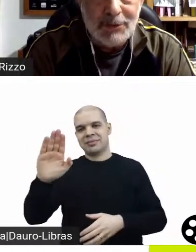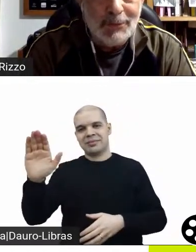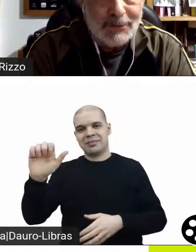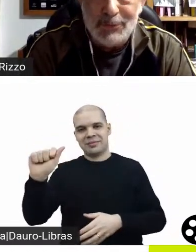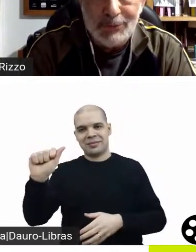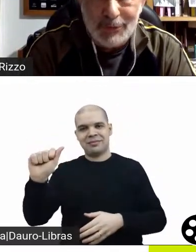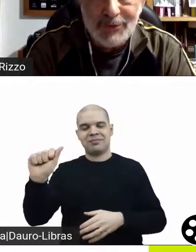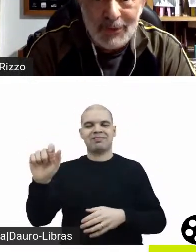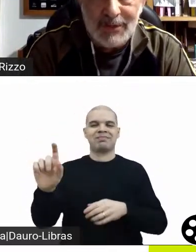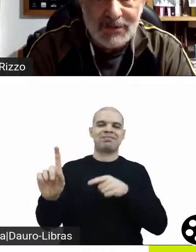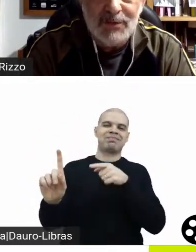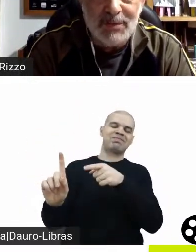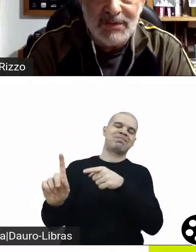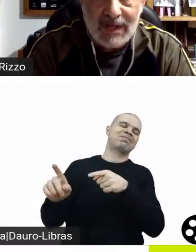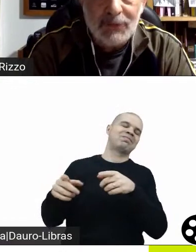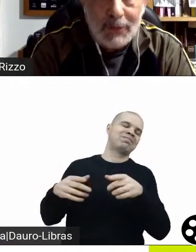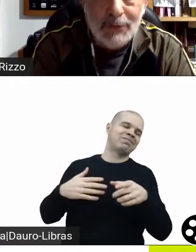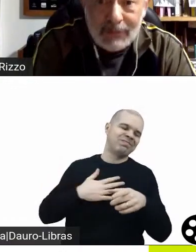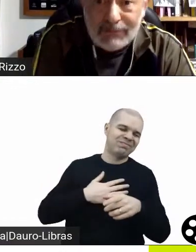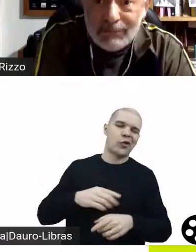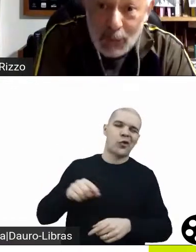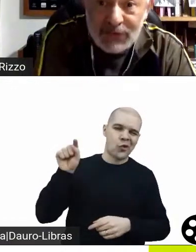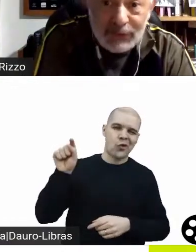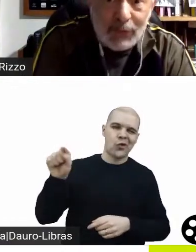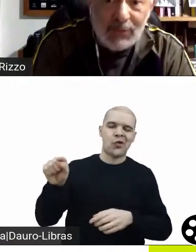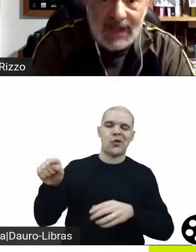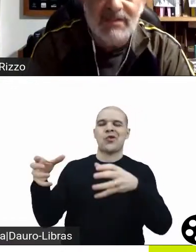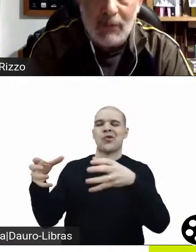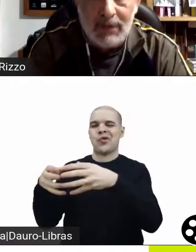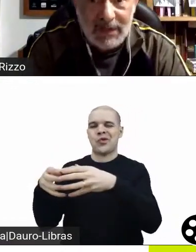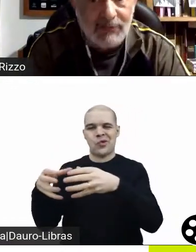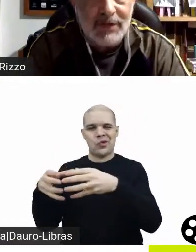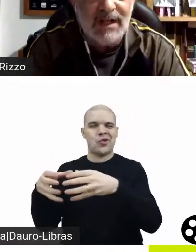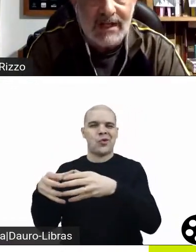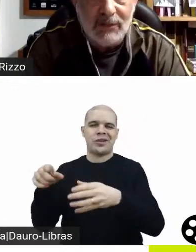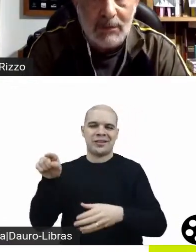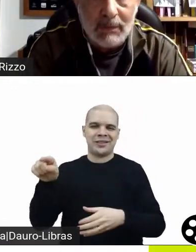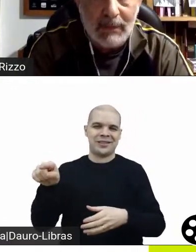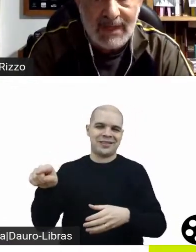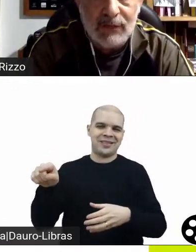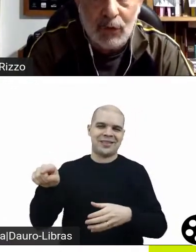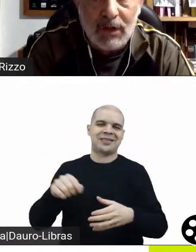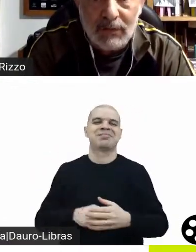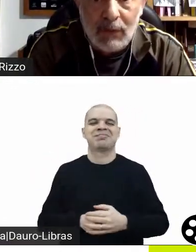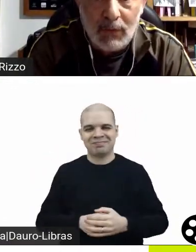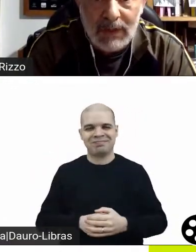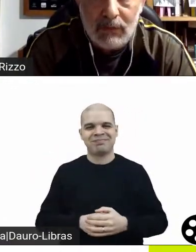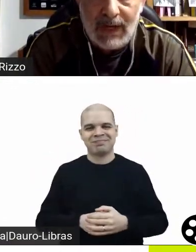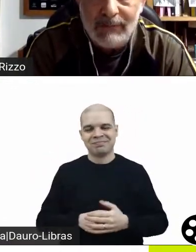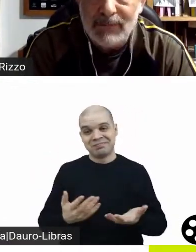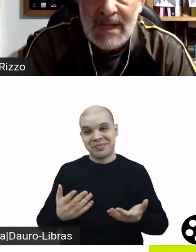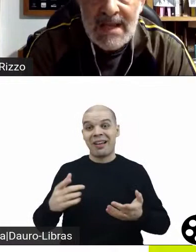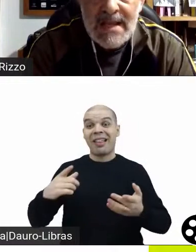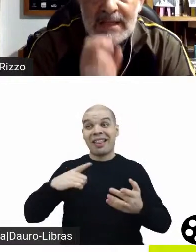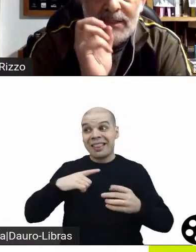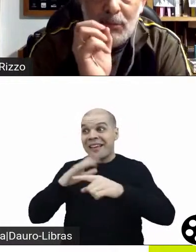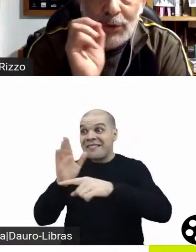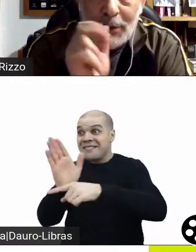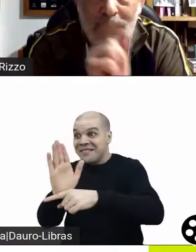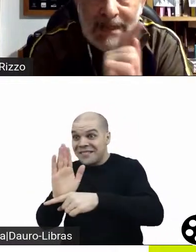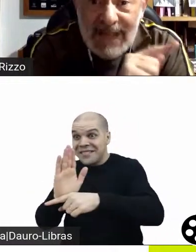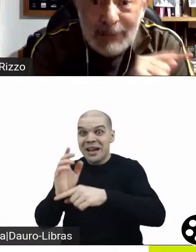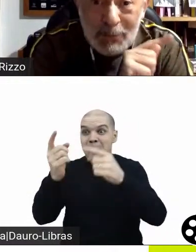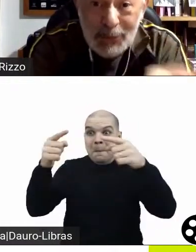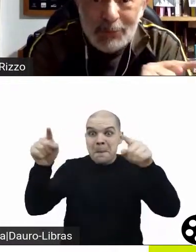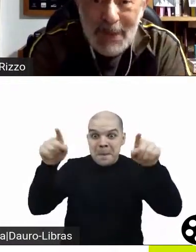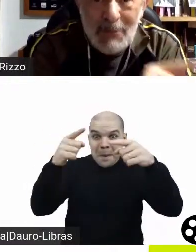de sentir coisas muito gostosas e especiais quando músicas como Dancing Queen, Fernando e Mamma Mia tocam em qualquer lugar. De